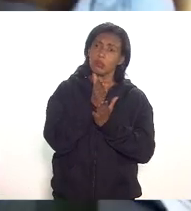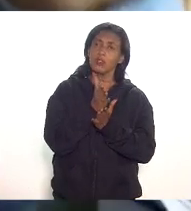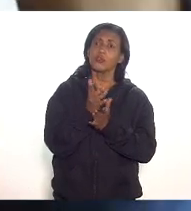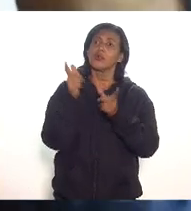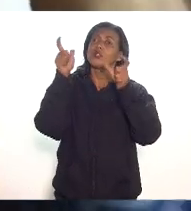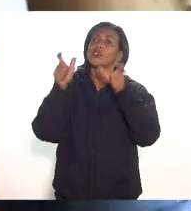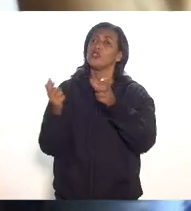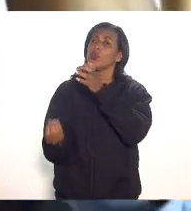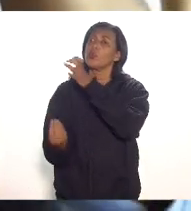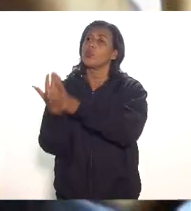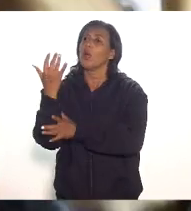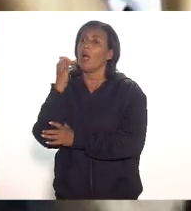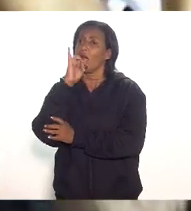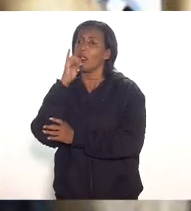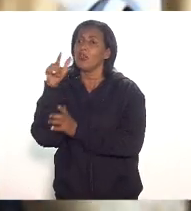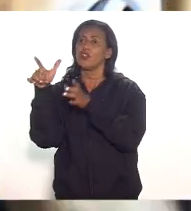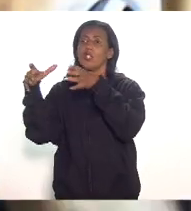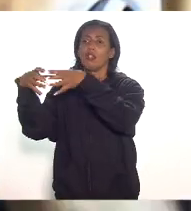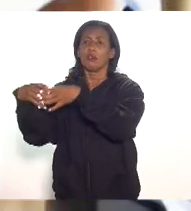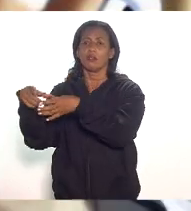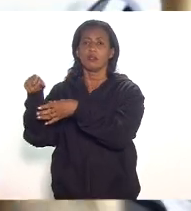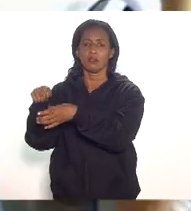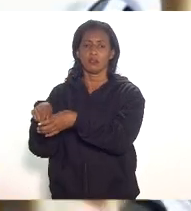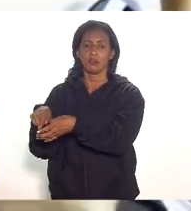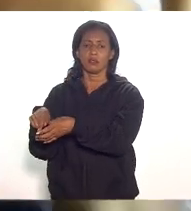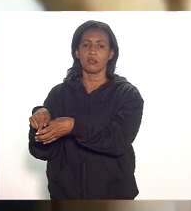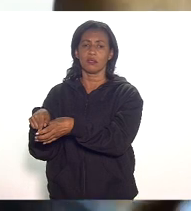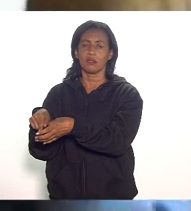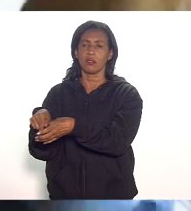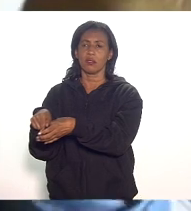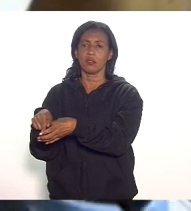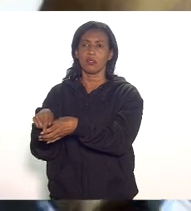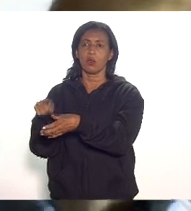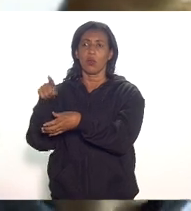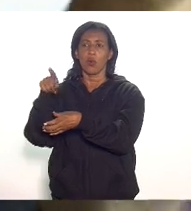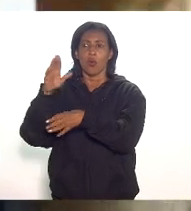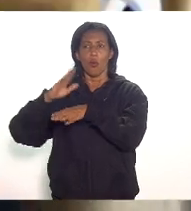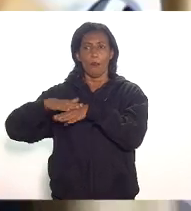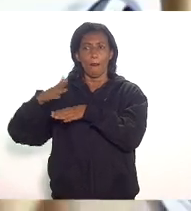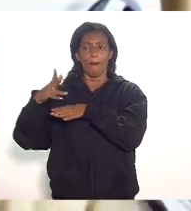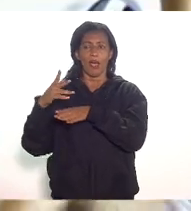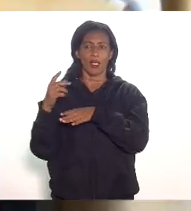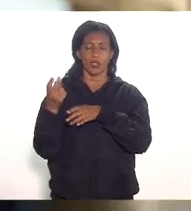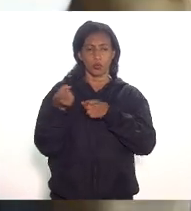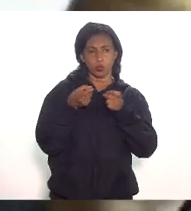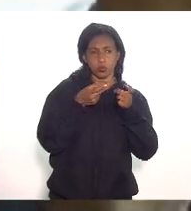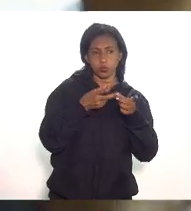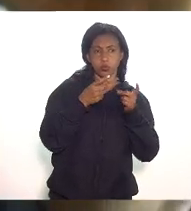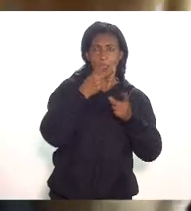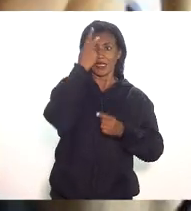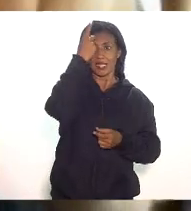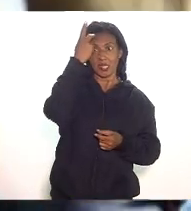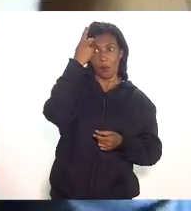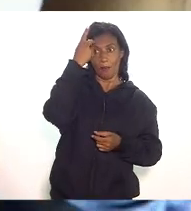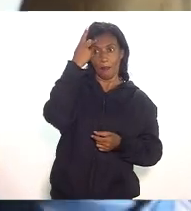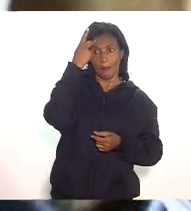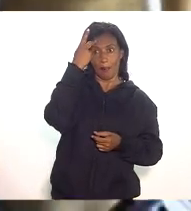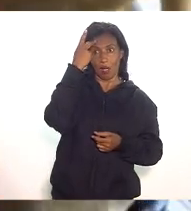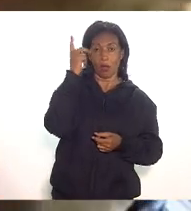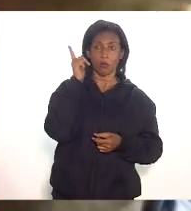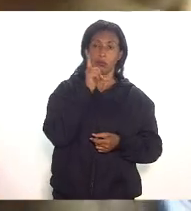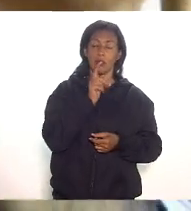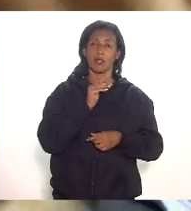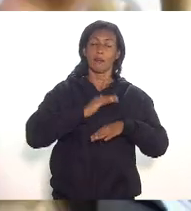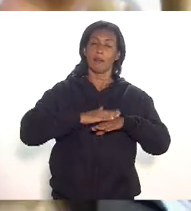onde seja produzida energia o mercado mais consumidor São Paulo vai arrecadar mais